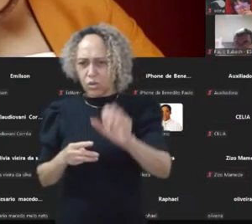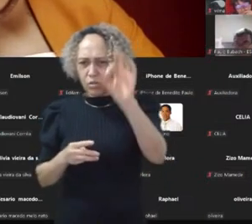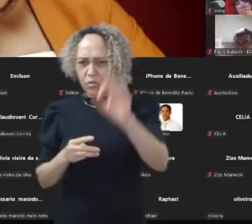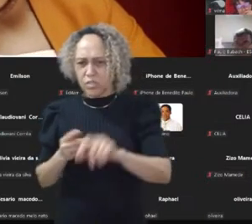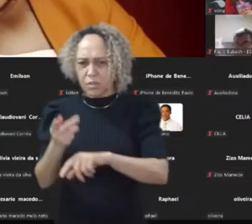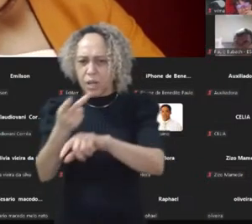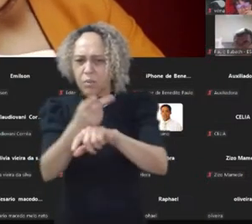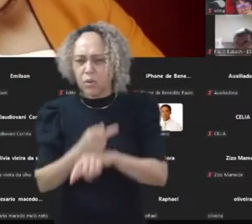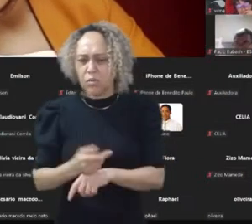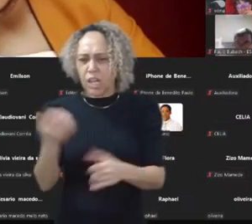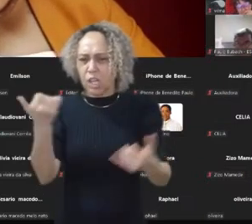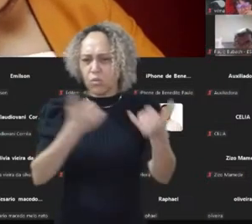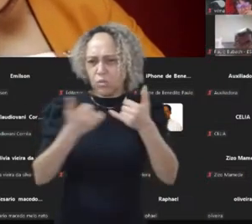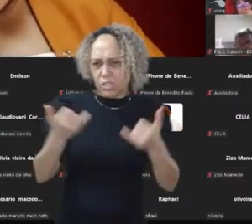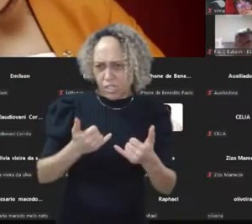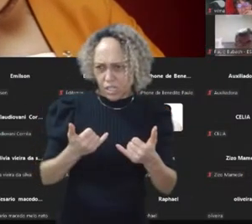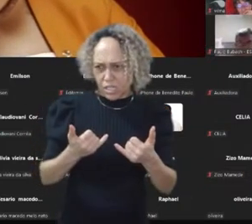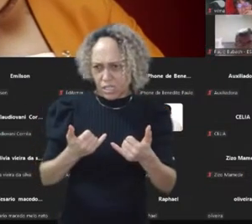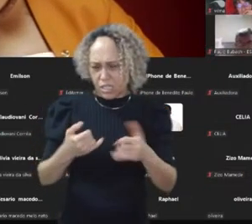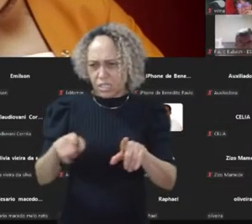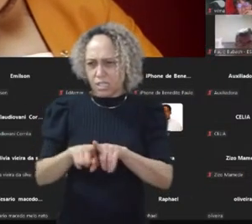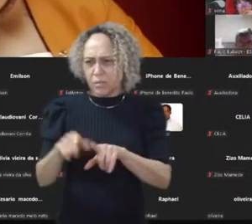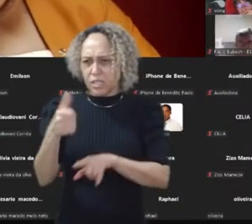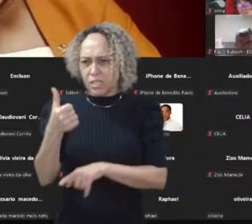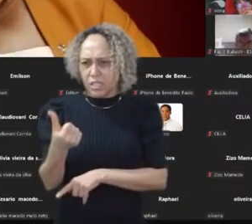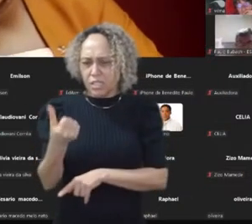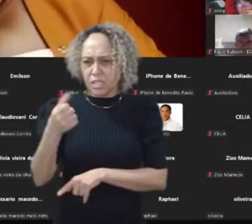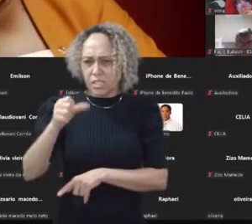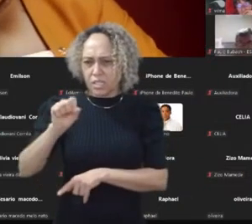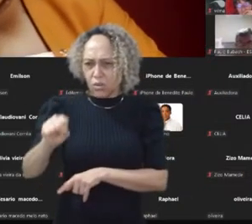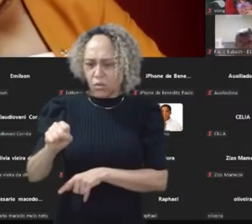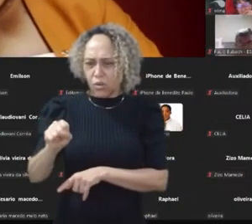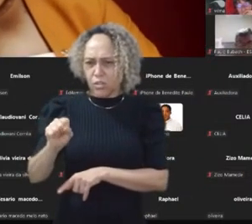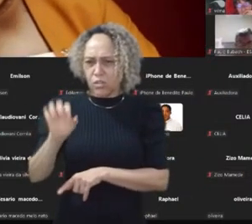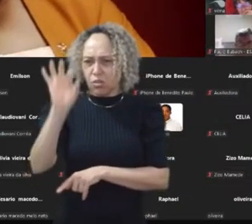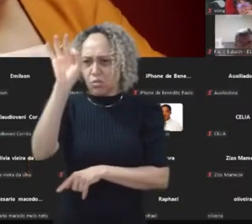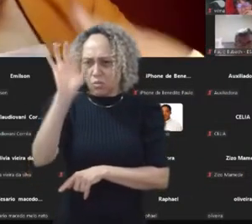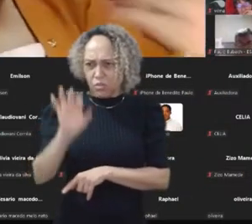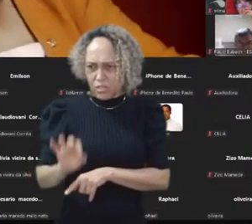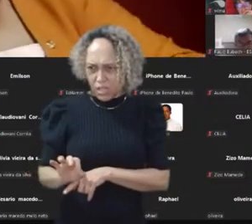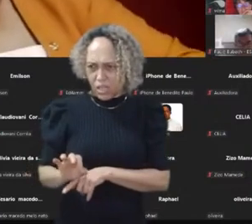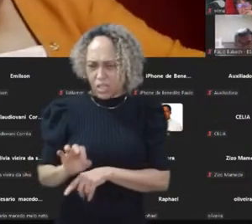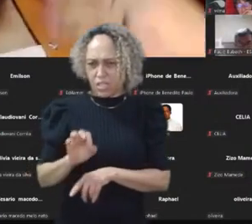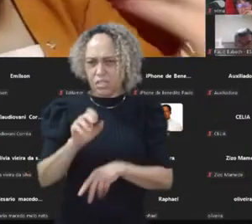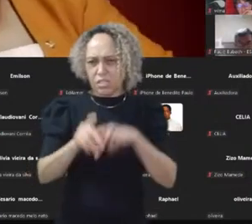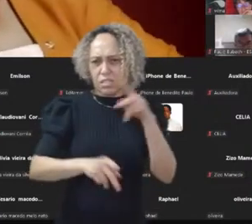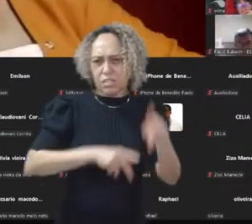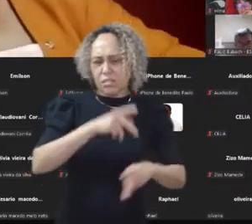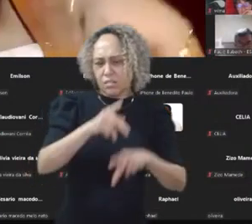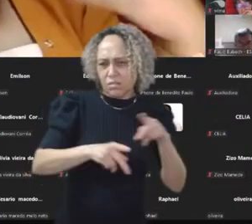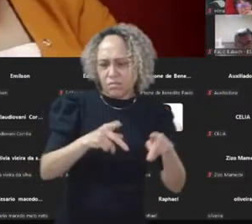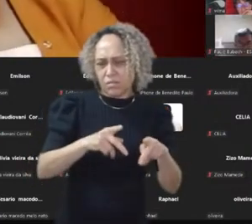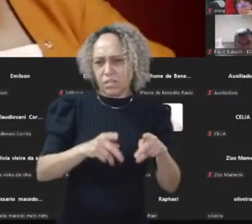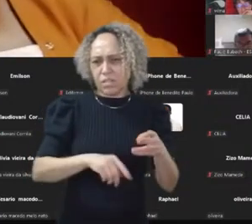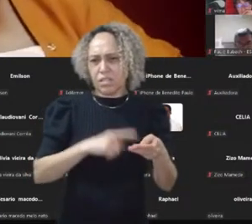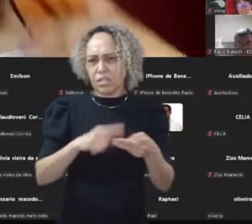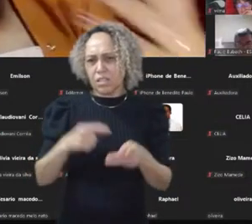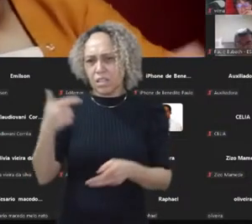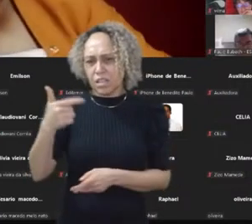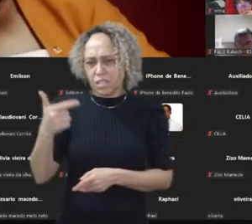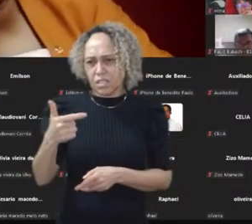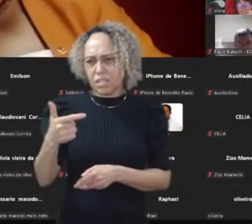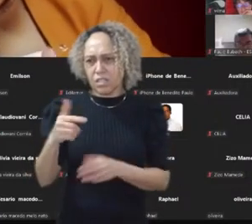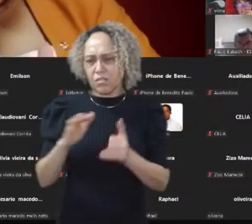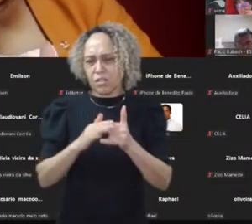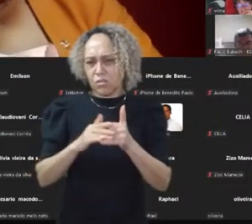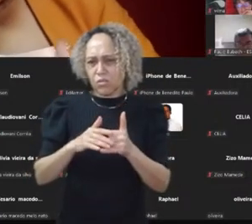notícia e nós temos 68% de popularidade. A segunda, YouTube, o terceiro, o Instagram, o quarto, o